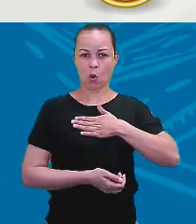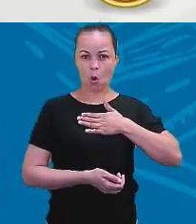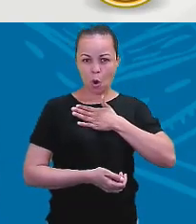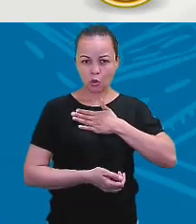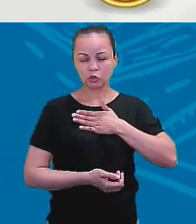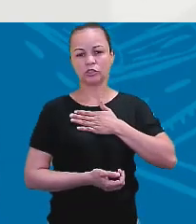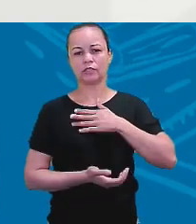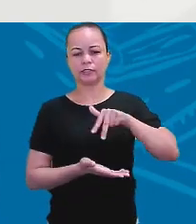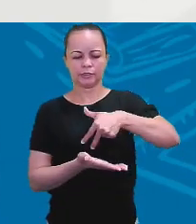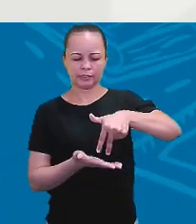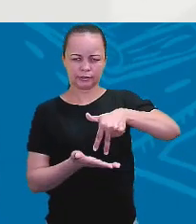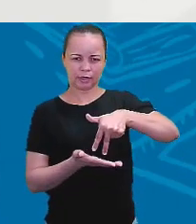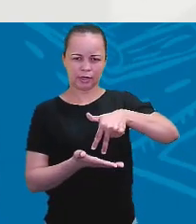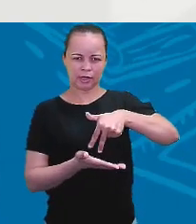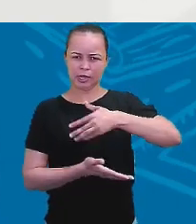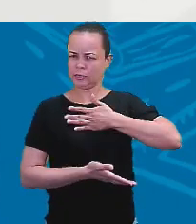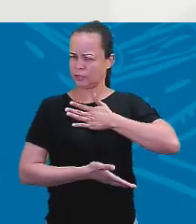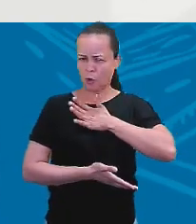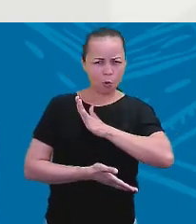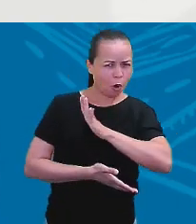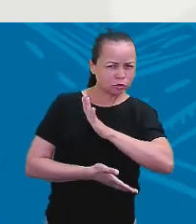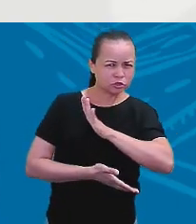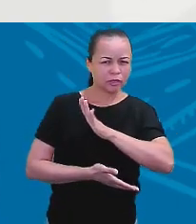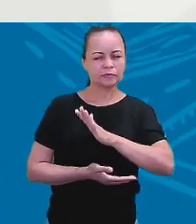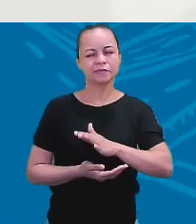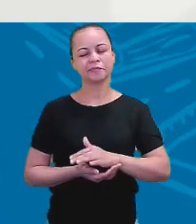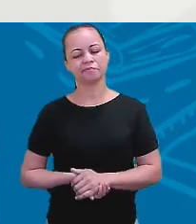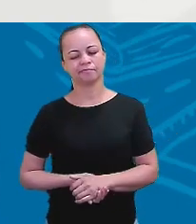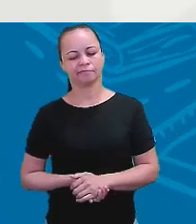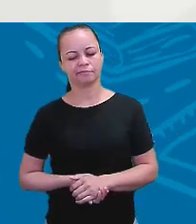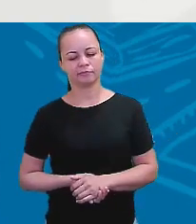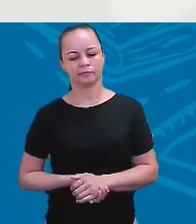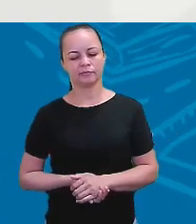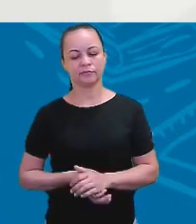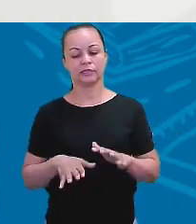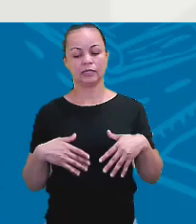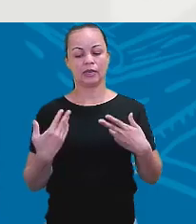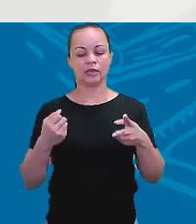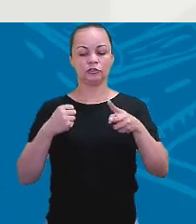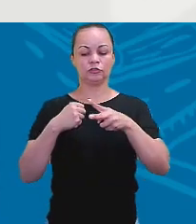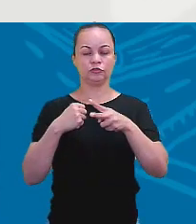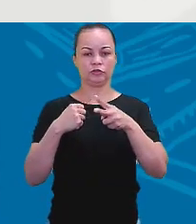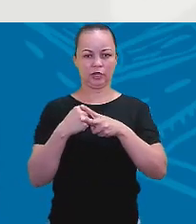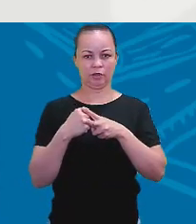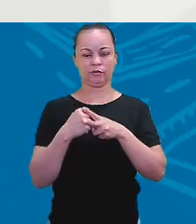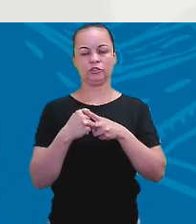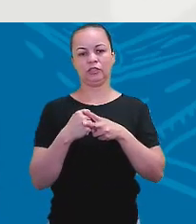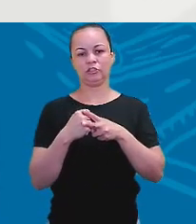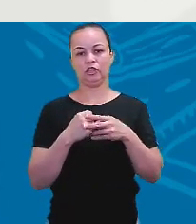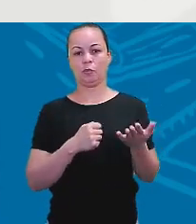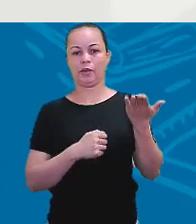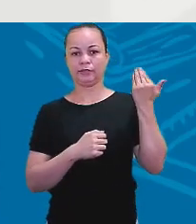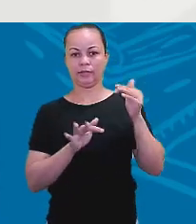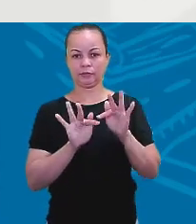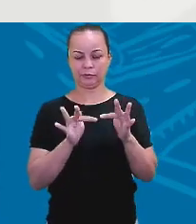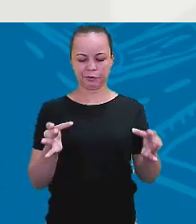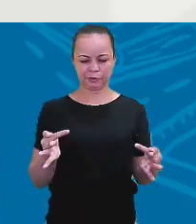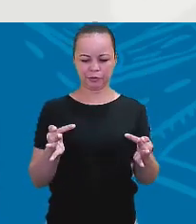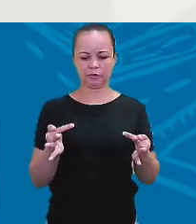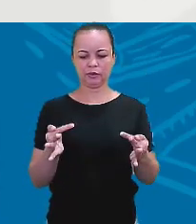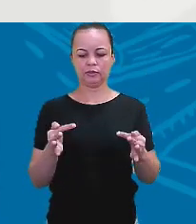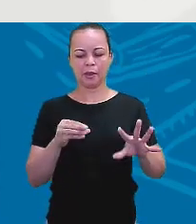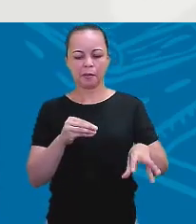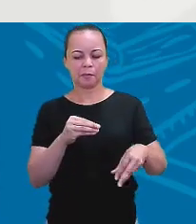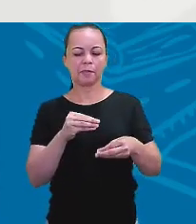Não gosta? Bem, caso o verbo esteja no passado simples, emprega-se o